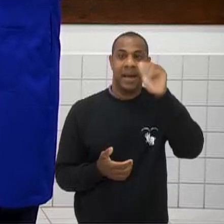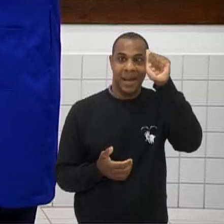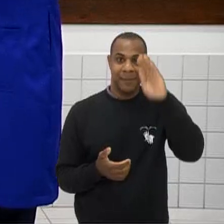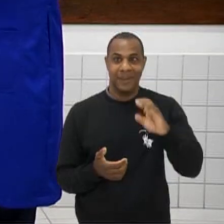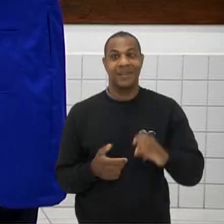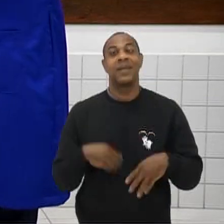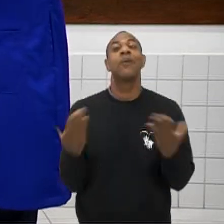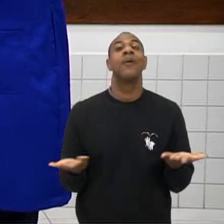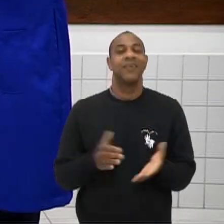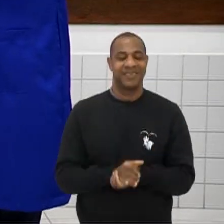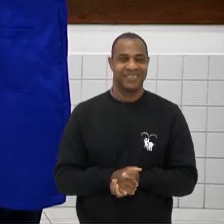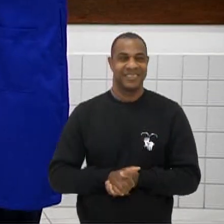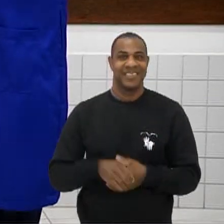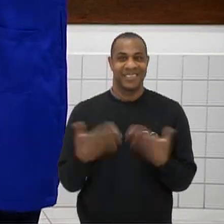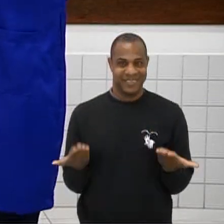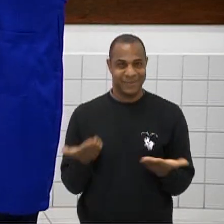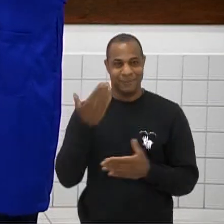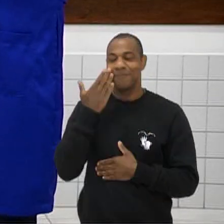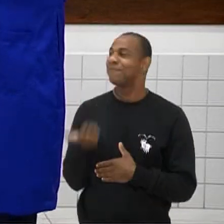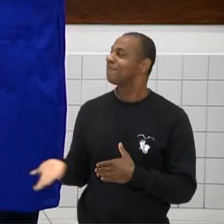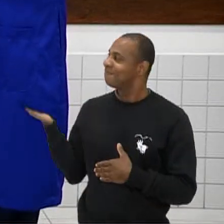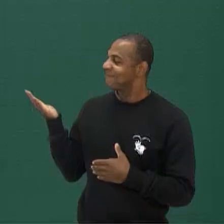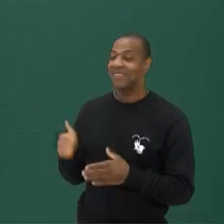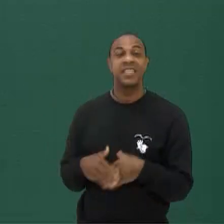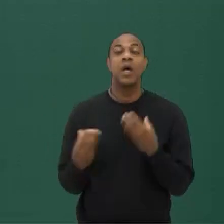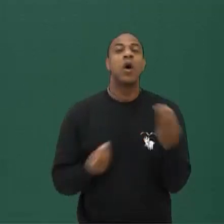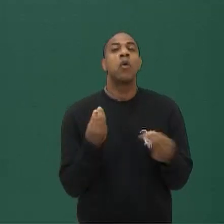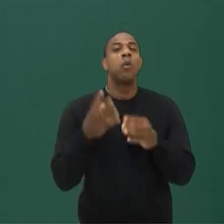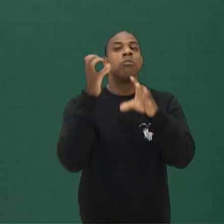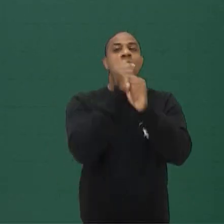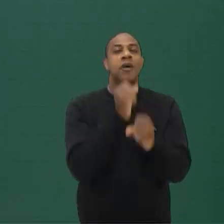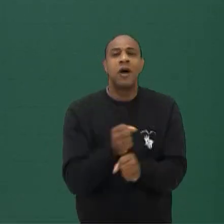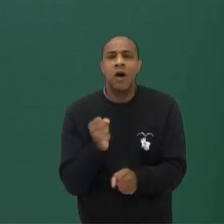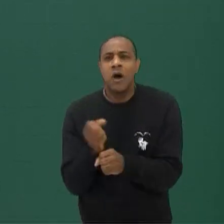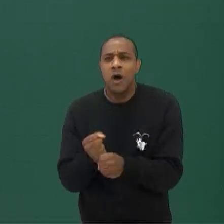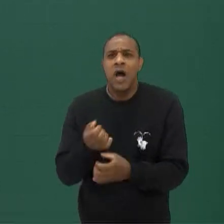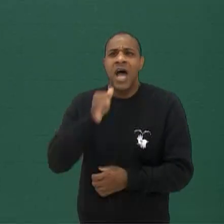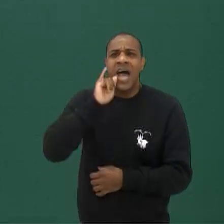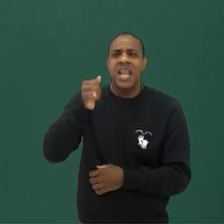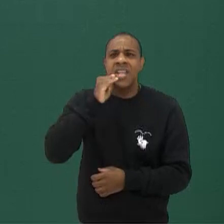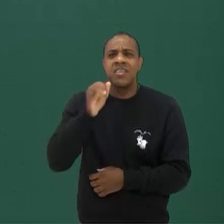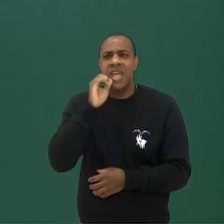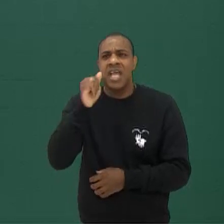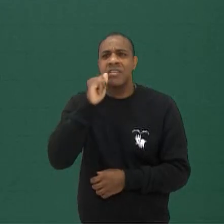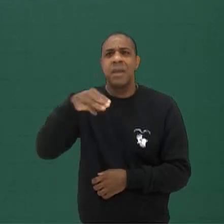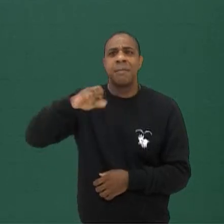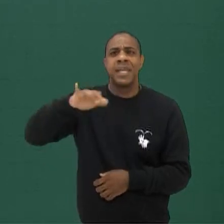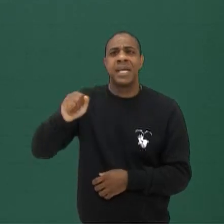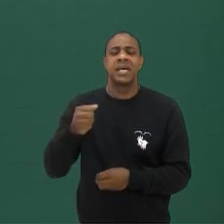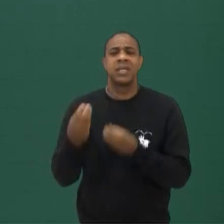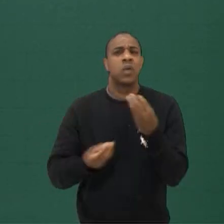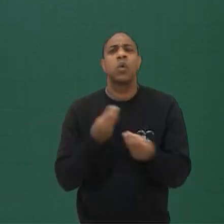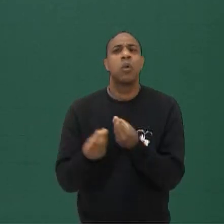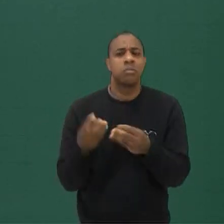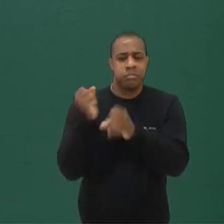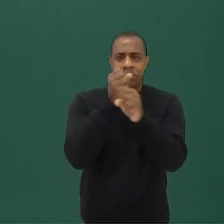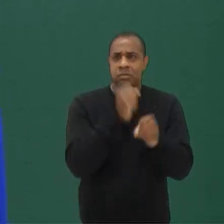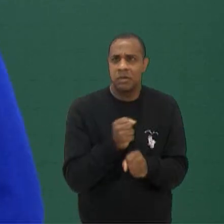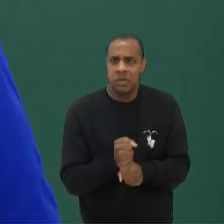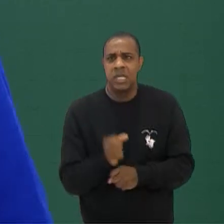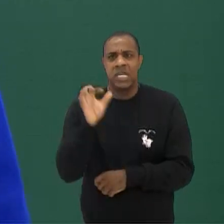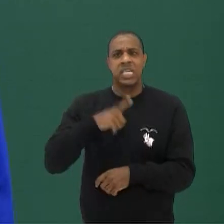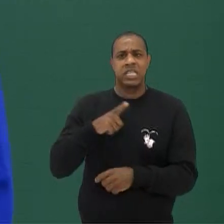lá Professor Gustavo Tem uma perguntinha para a gente aqui É ali Como calcular a energia mecânica Quando existem energias dissipativas Em porcentagem